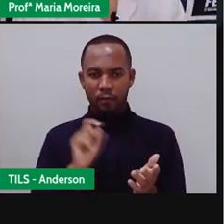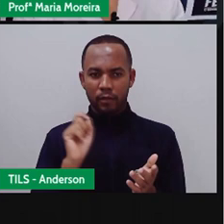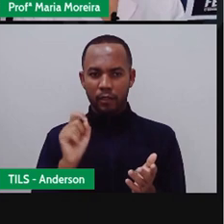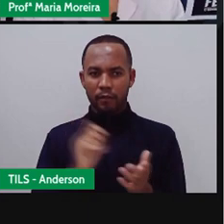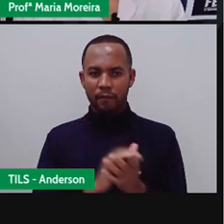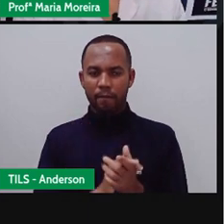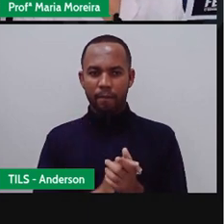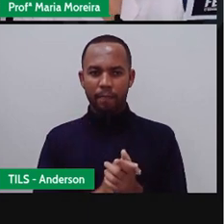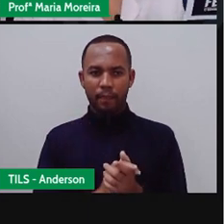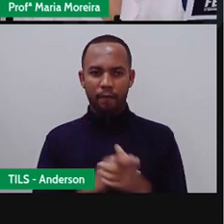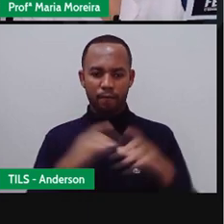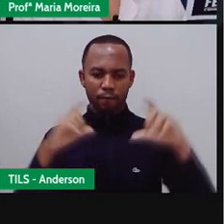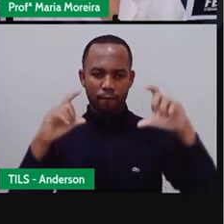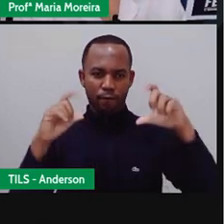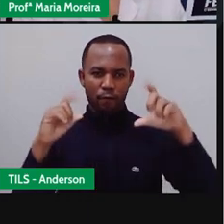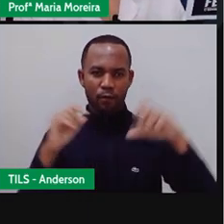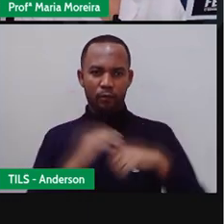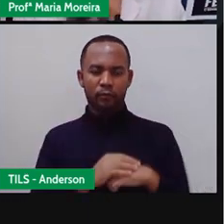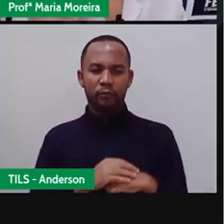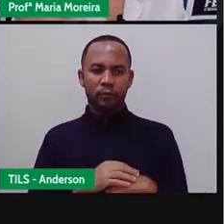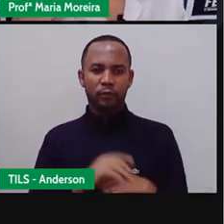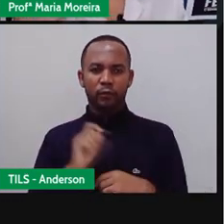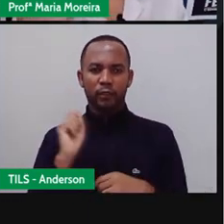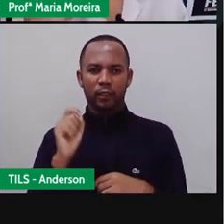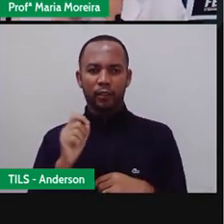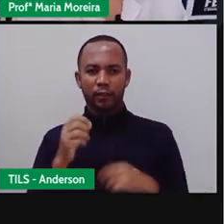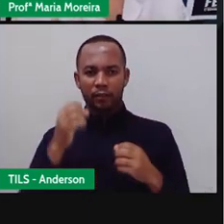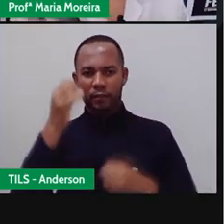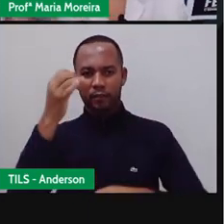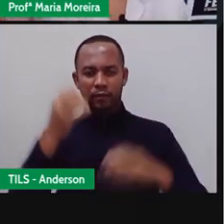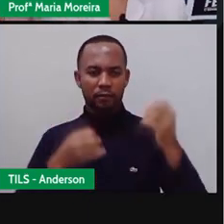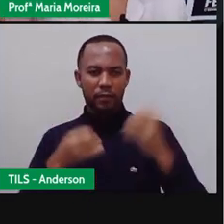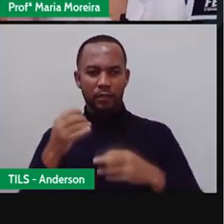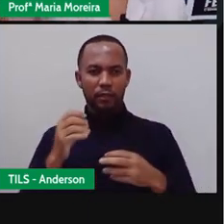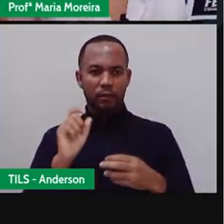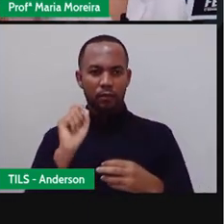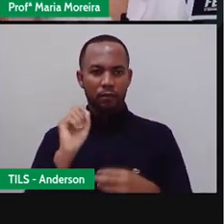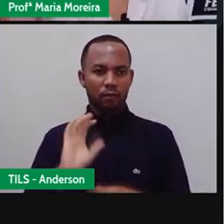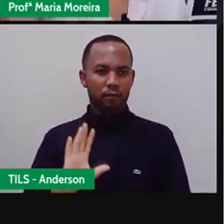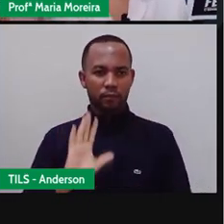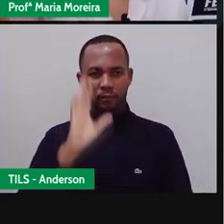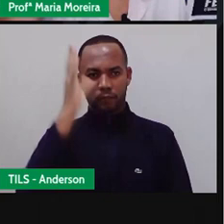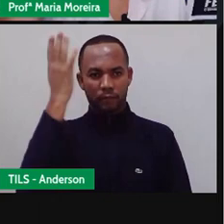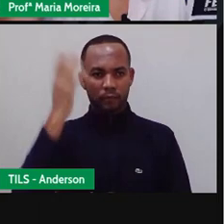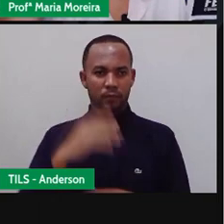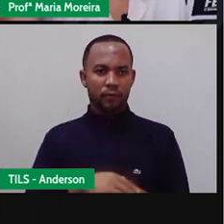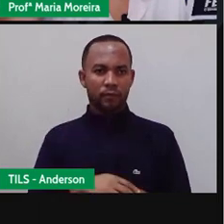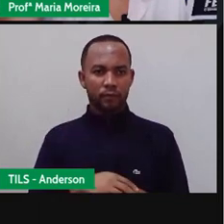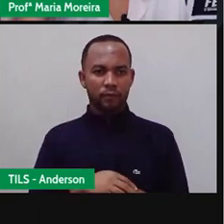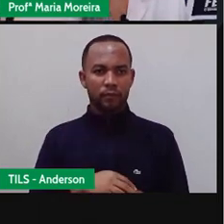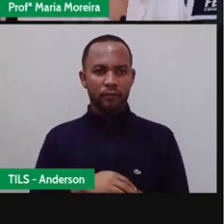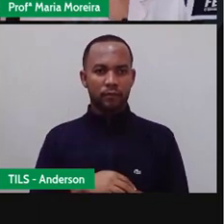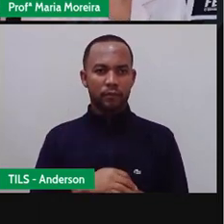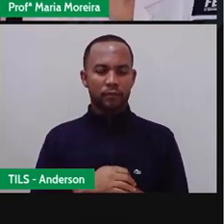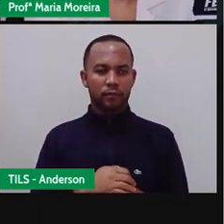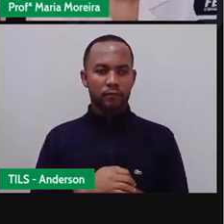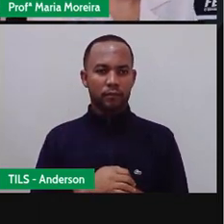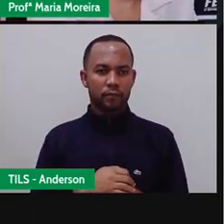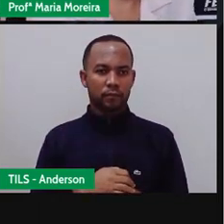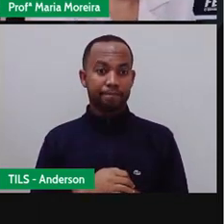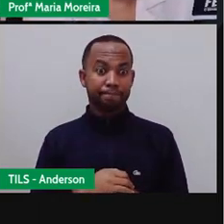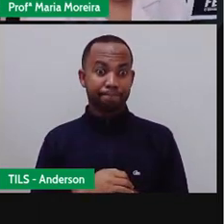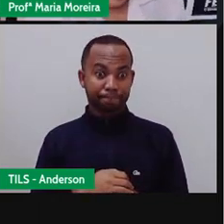exatamente de quem? De Vellame, do blog do Vellame, falando, né, sobre uma coisa que aconteceu, ó, na Câmara dos Vereadores de Feira de Santana.